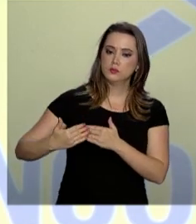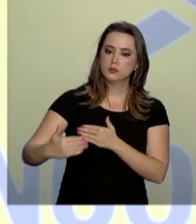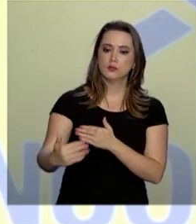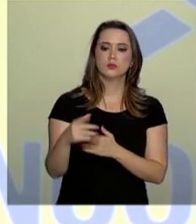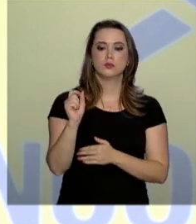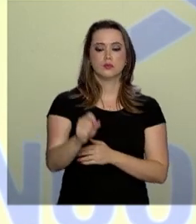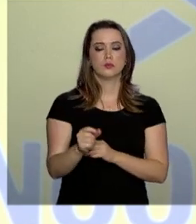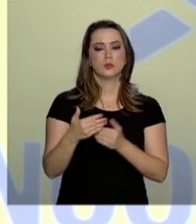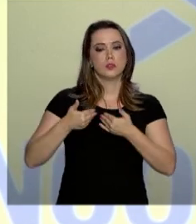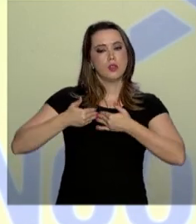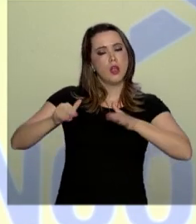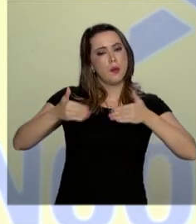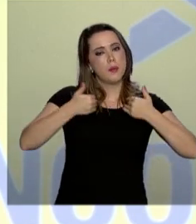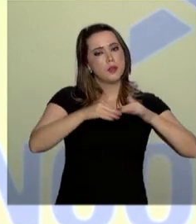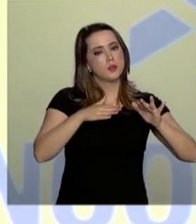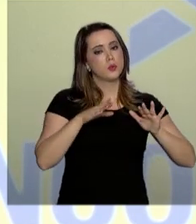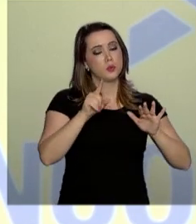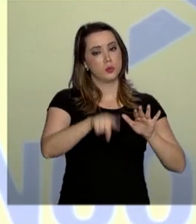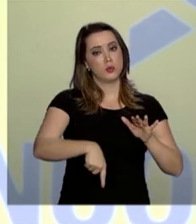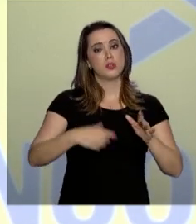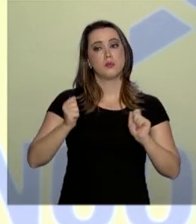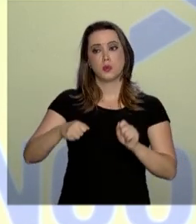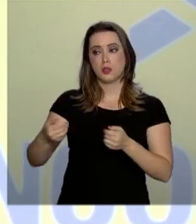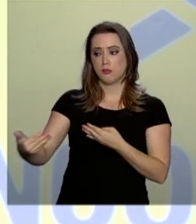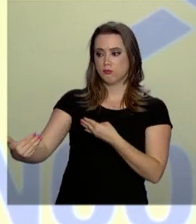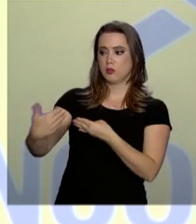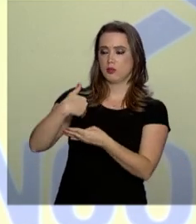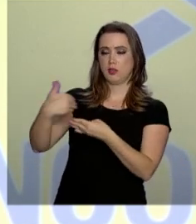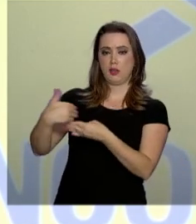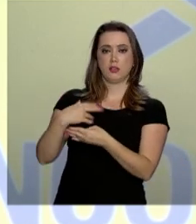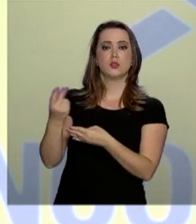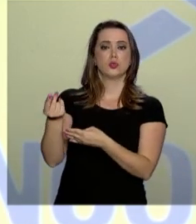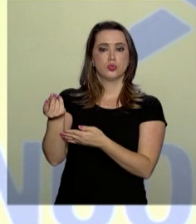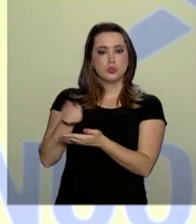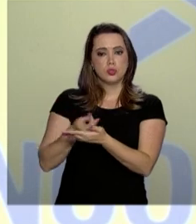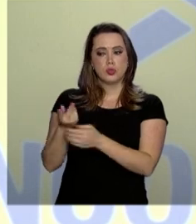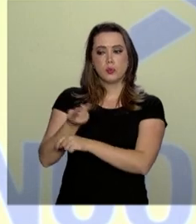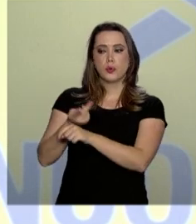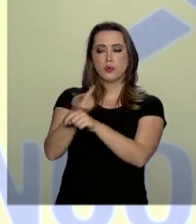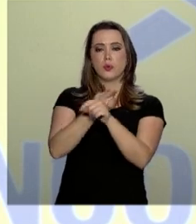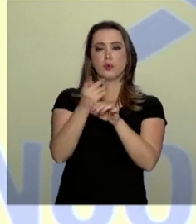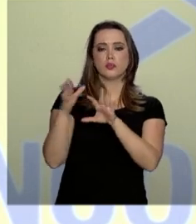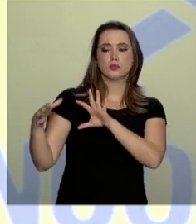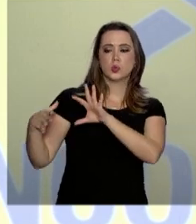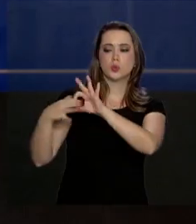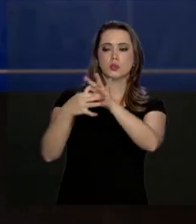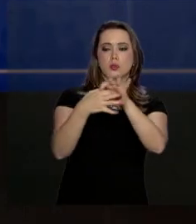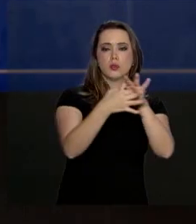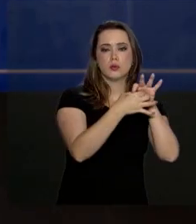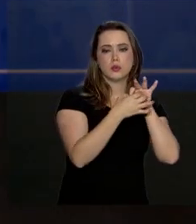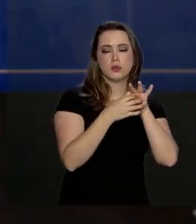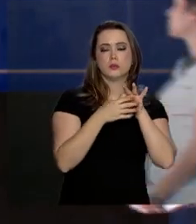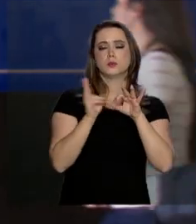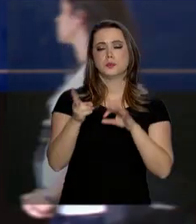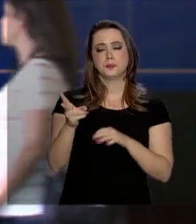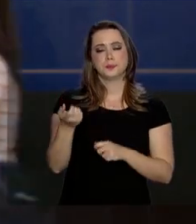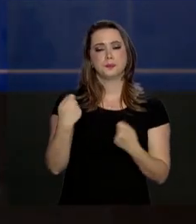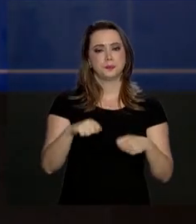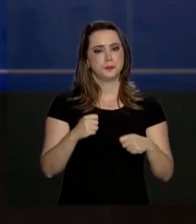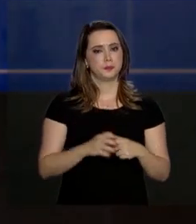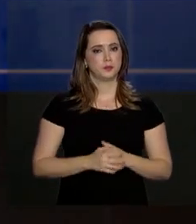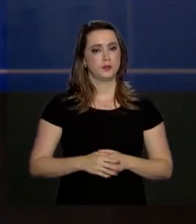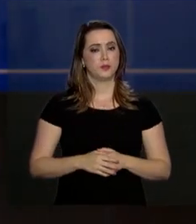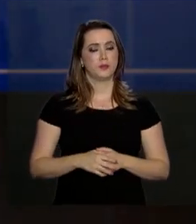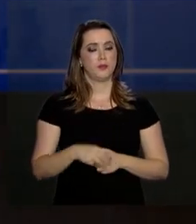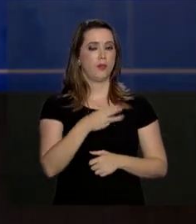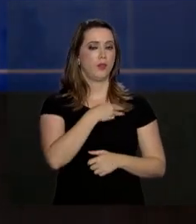é a abertura para o mercado de capitais e a busca de parceiros complementares. O ministro da Economia, Paulo